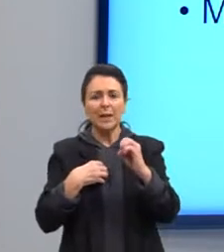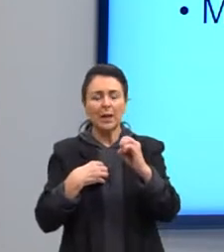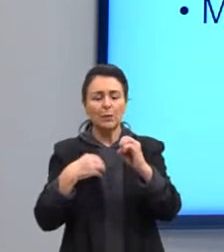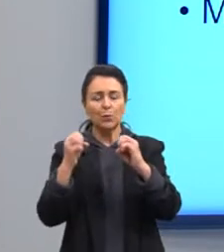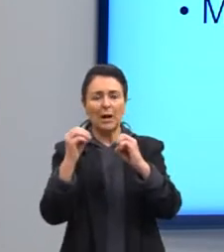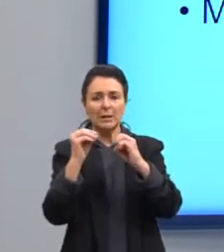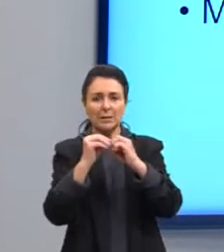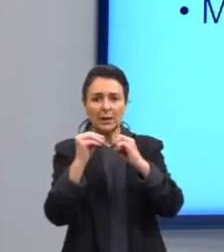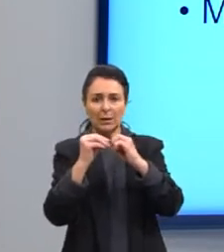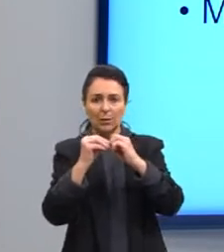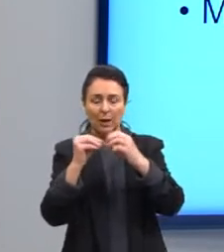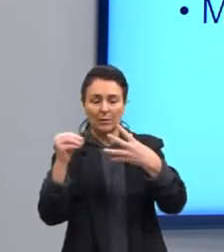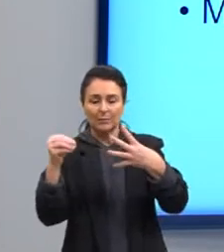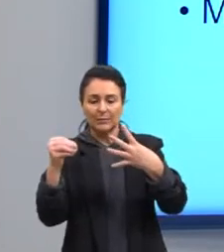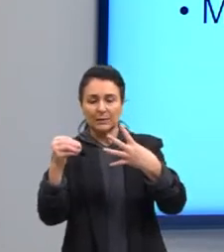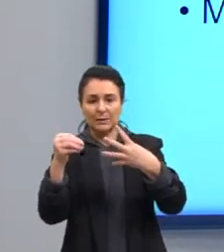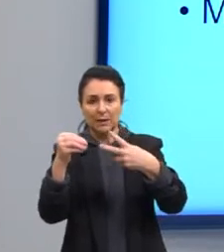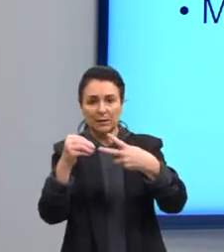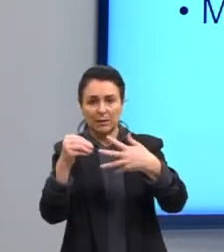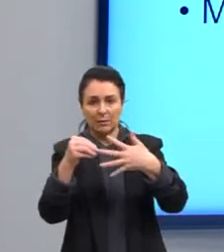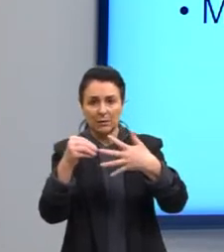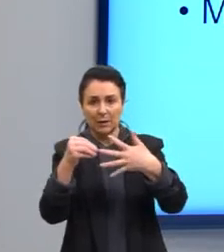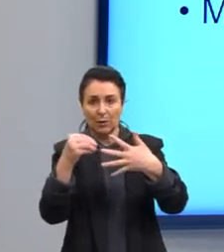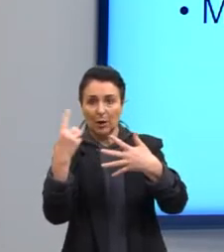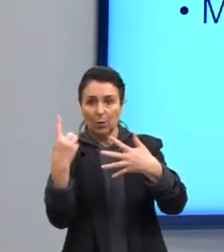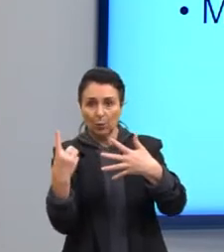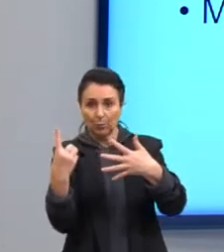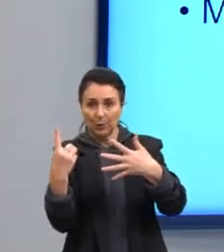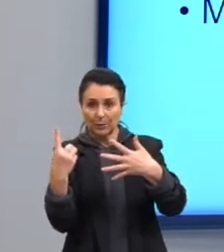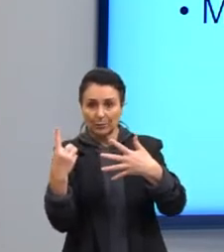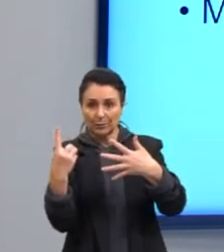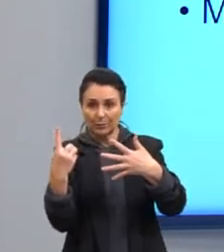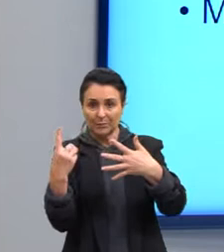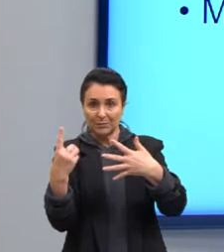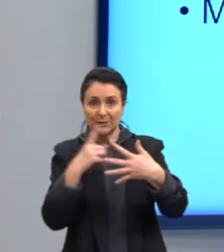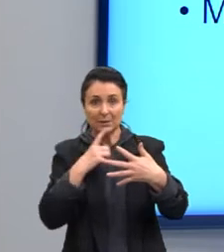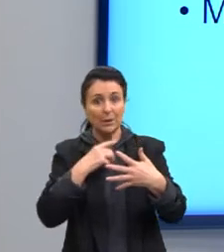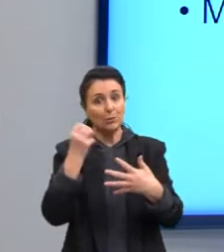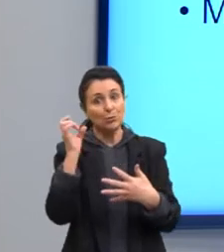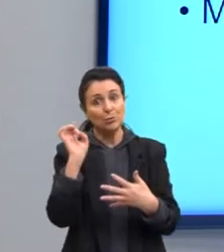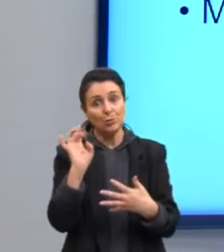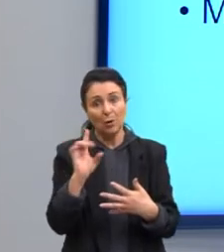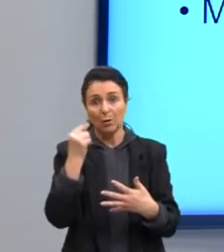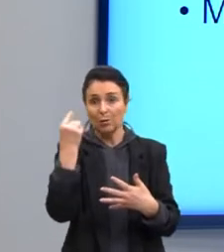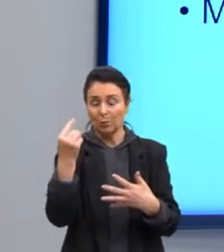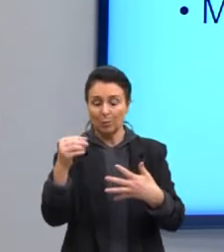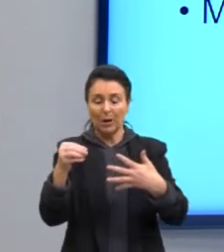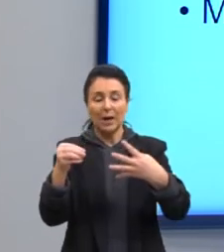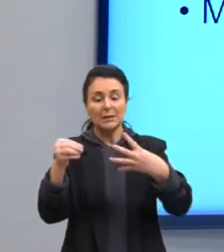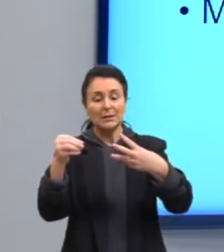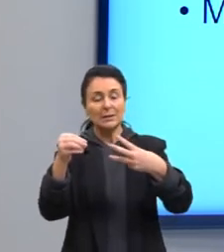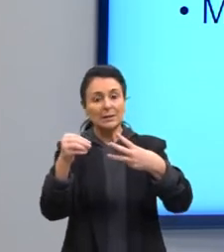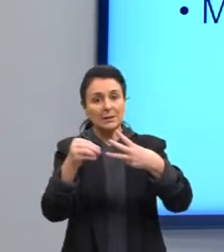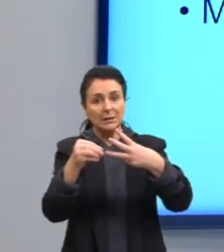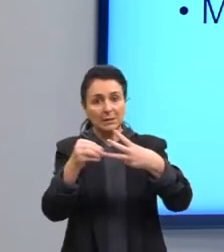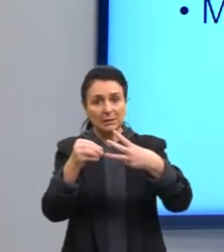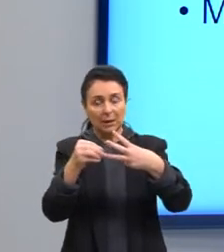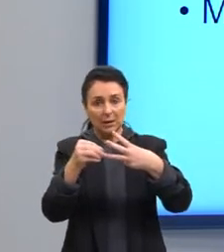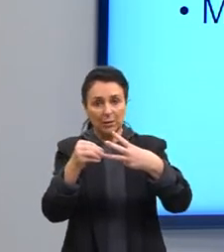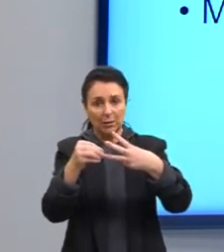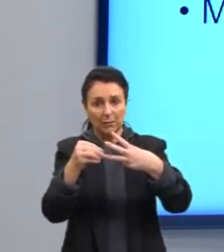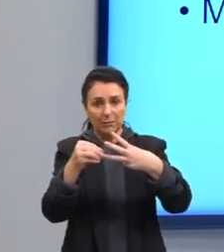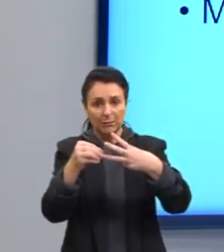à desidratação por eles serem formados de uma célula só, né? Então, por isso que a grande maioria deles